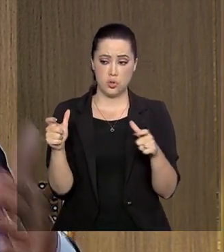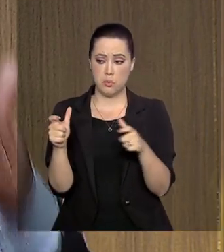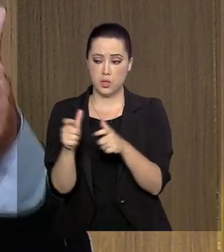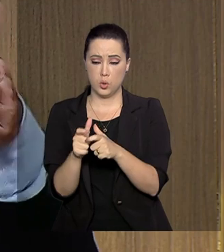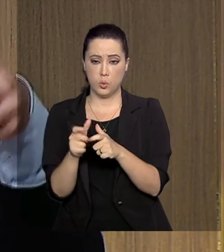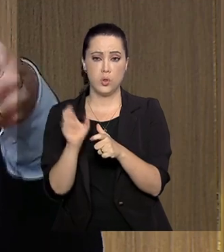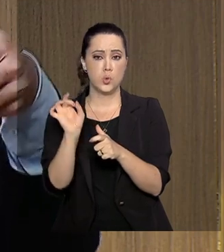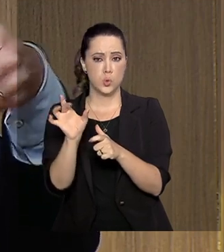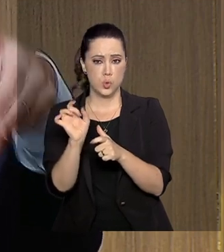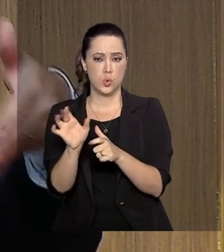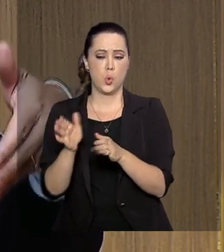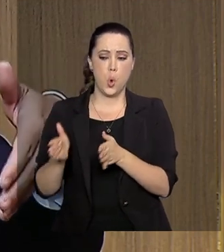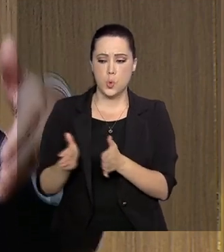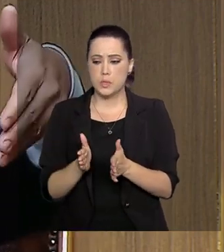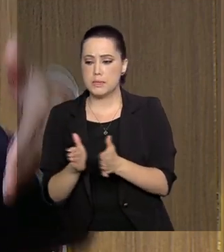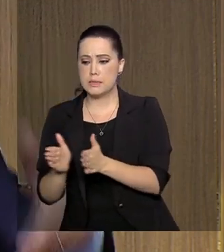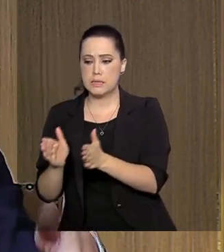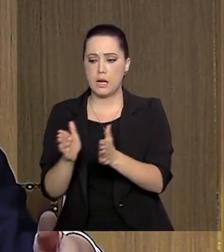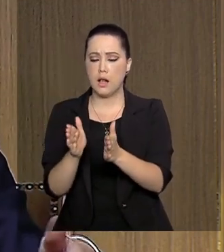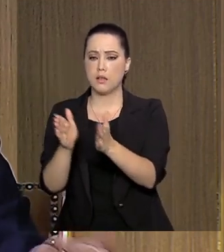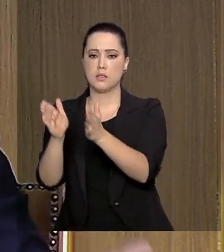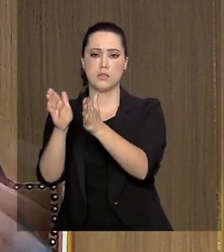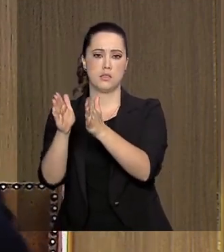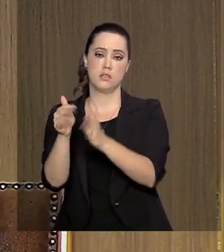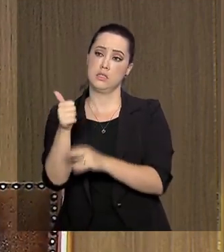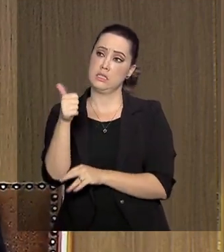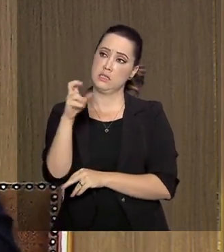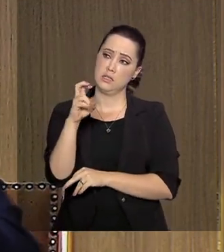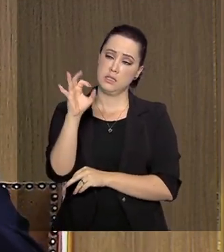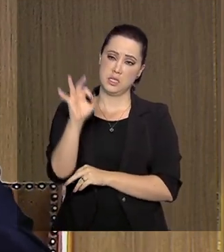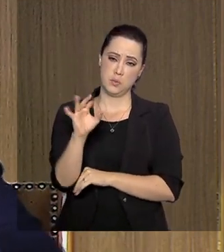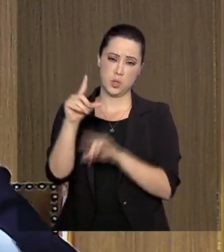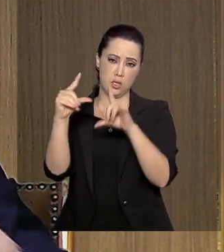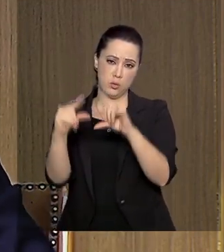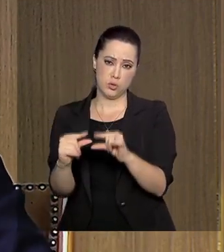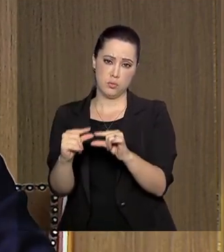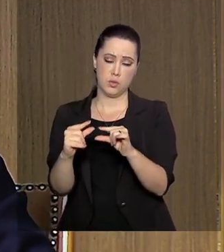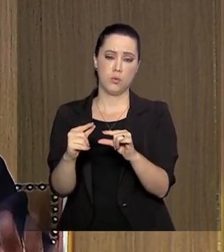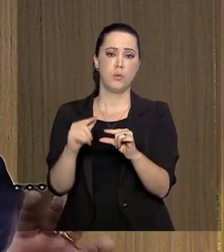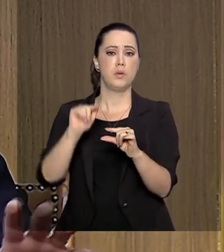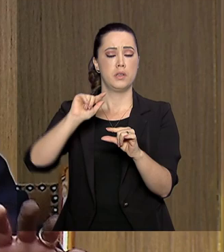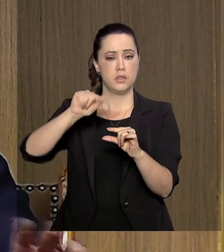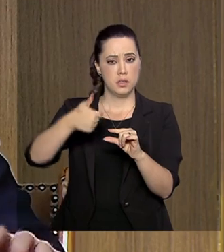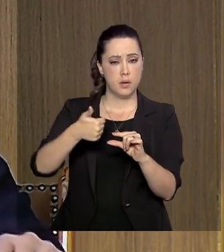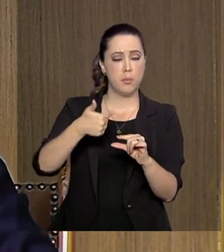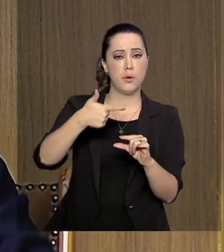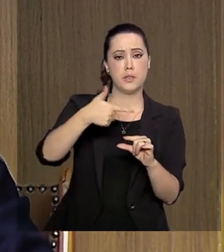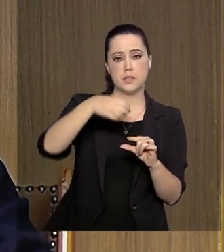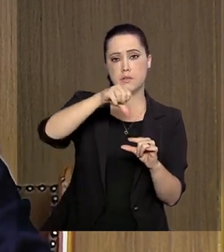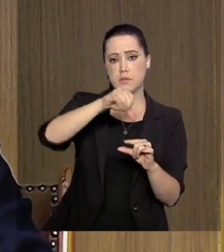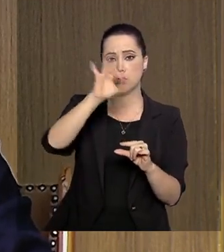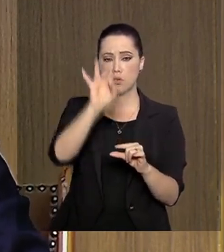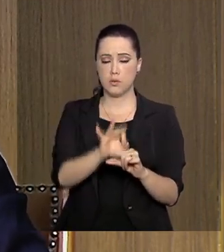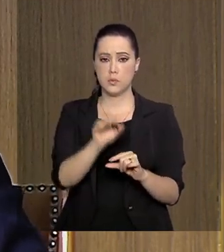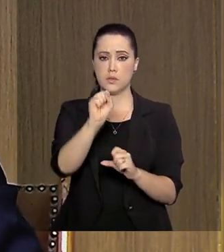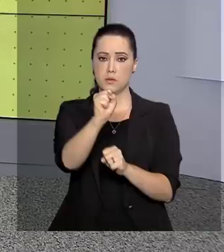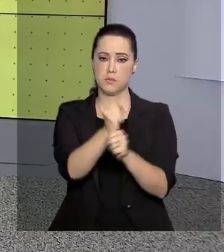ferroviário, né? O share ferroviário de 15%, a gente joga para 29% em oito anos. Então isso é bastante significativo.